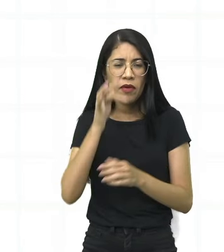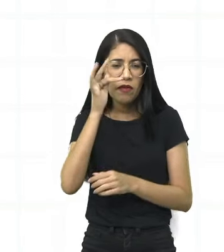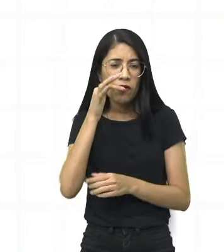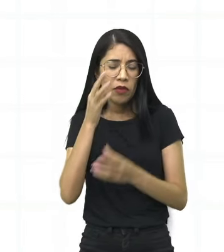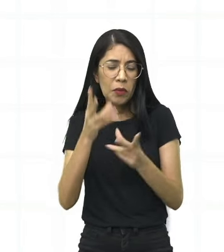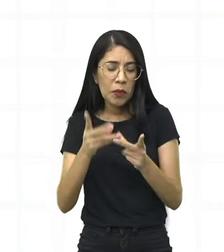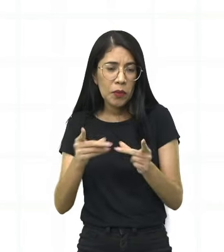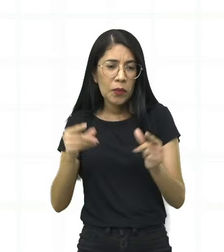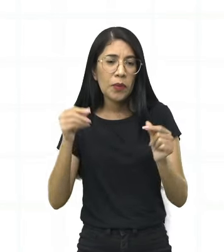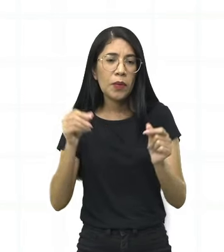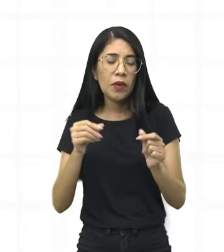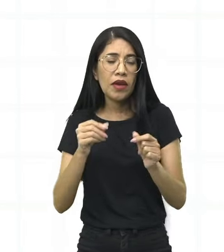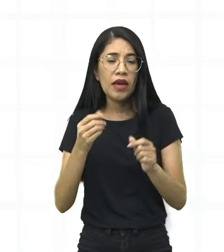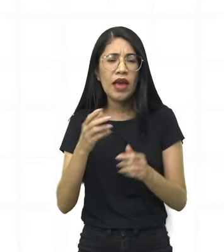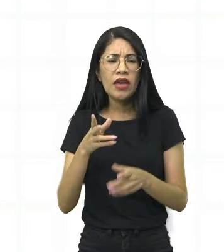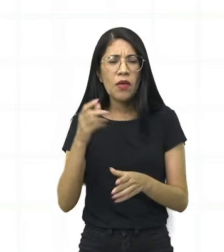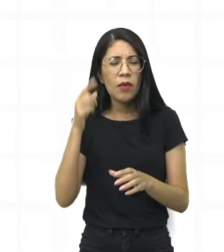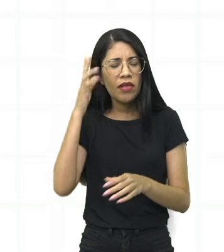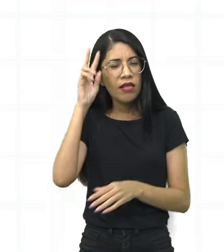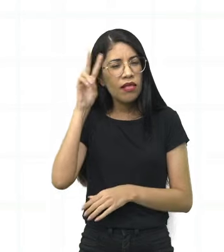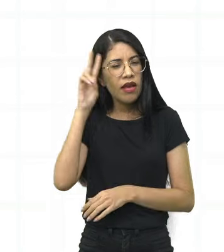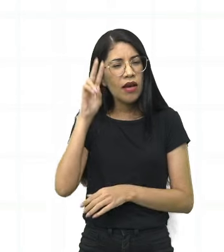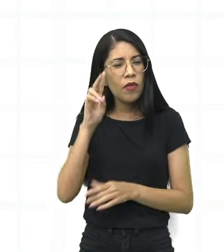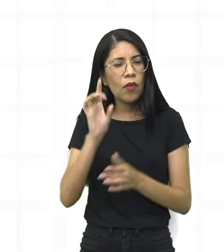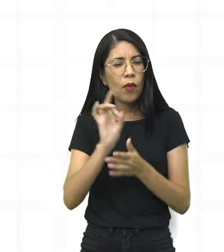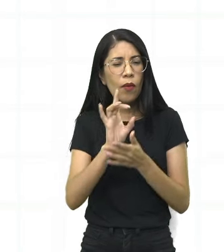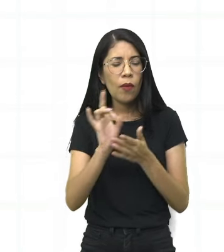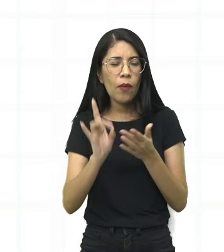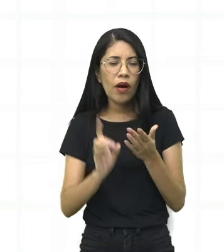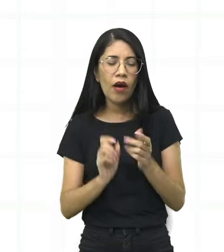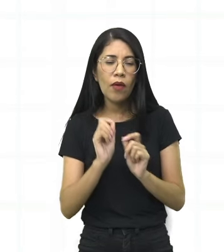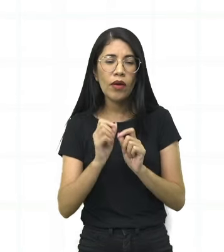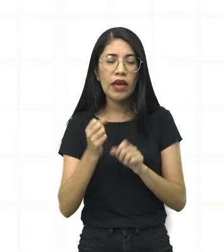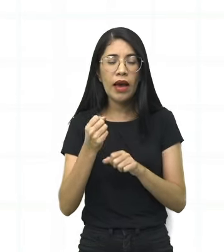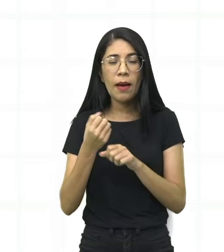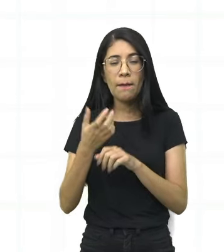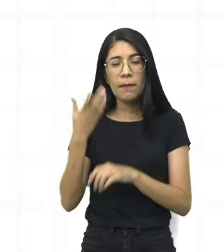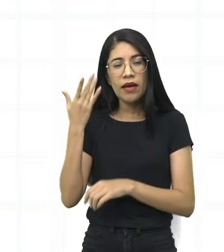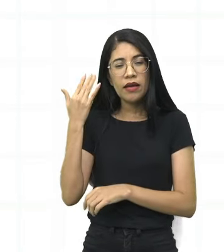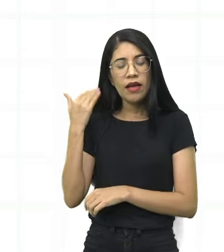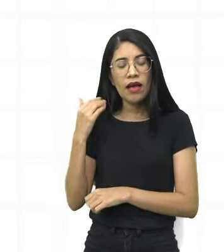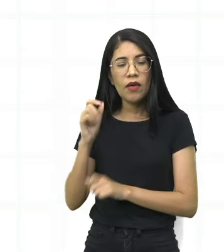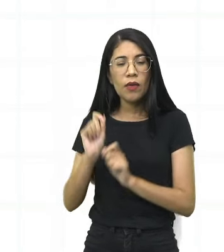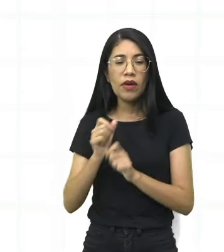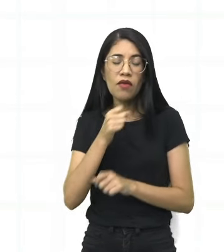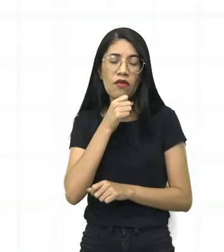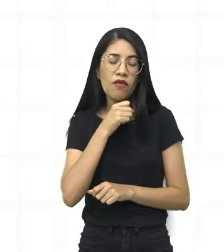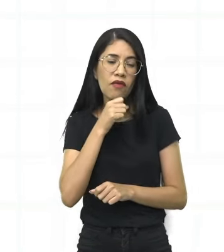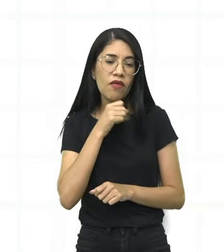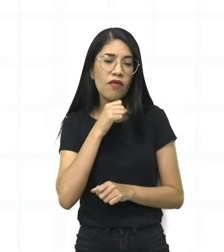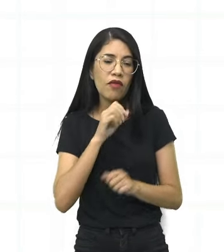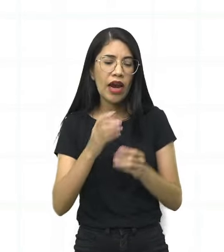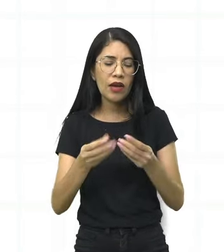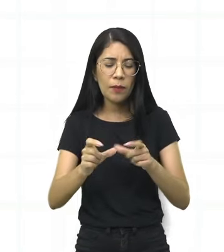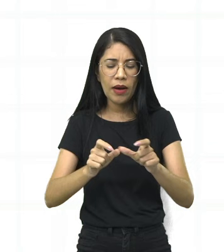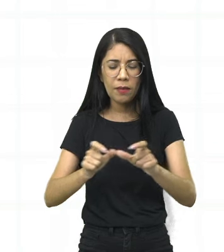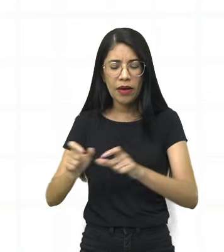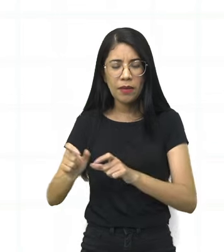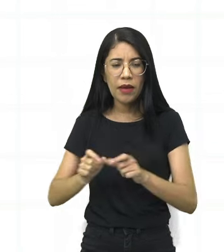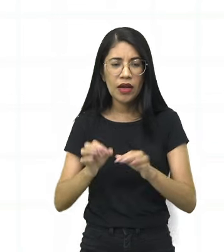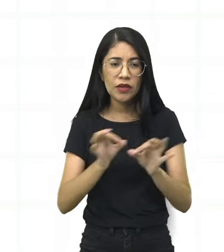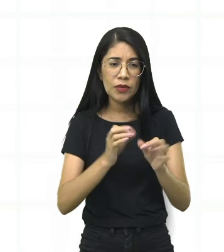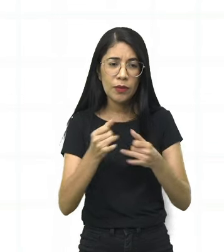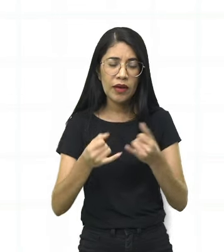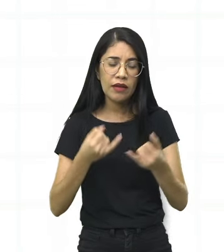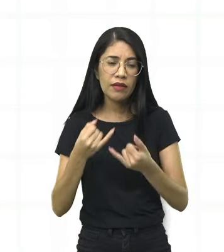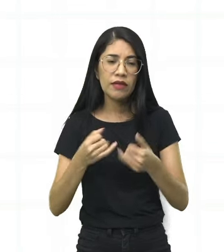Mergulho fundo em cada peça do ancestral quebra-cabeça. Olha só,